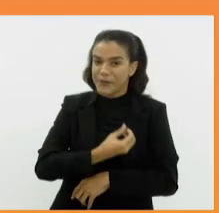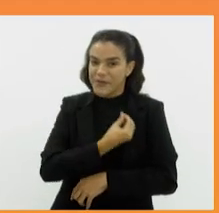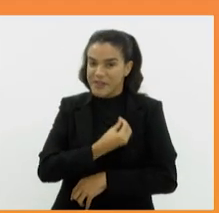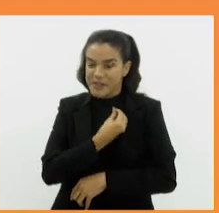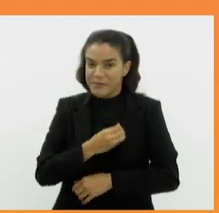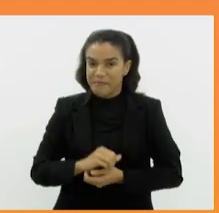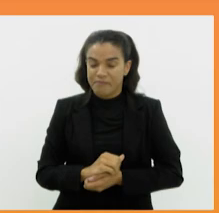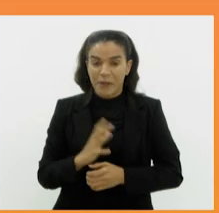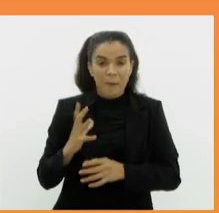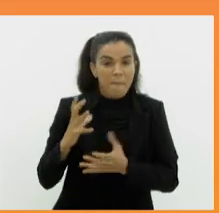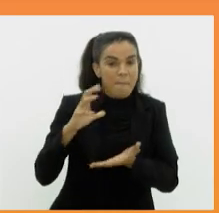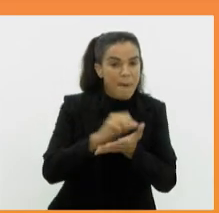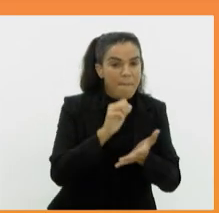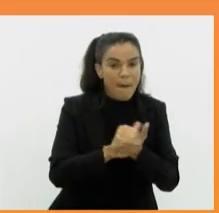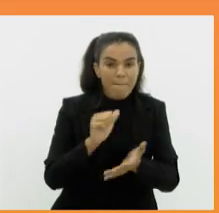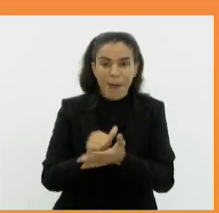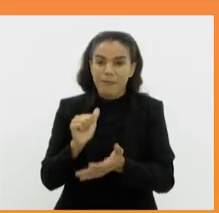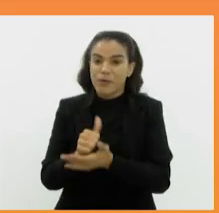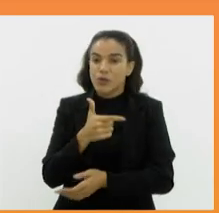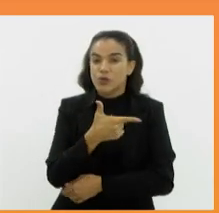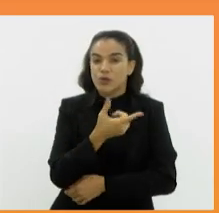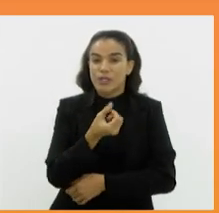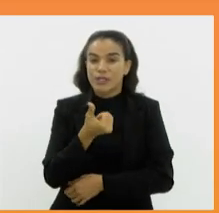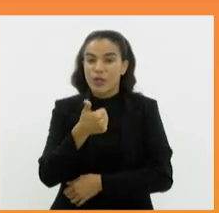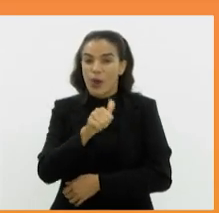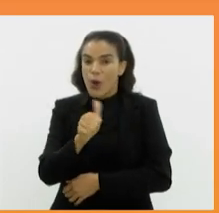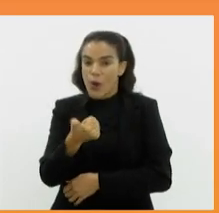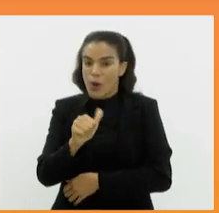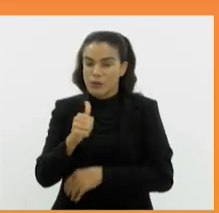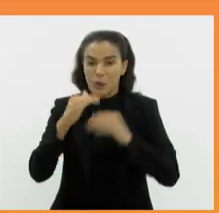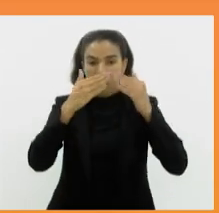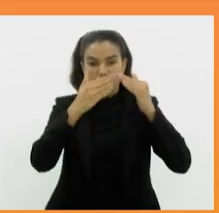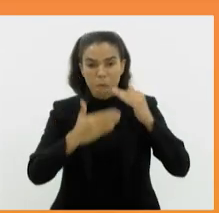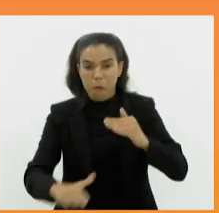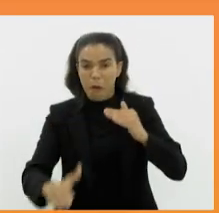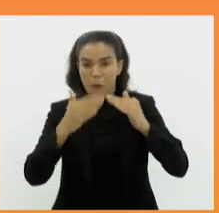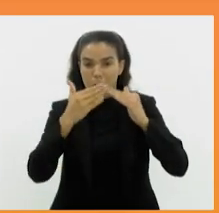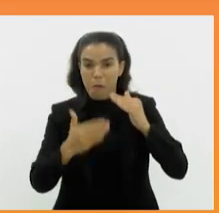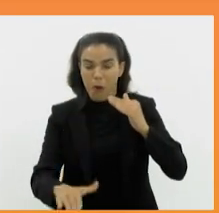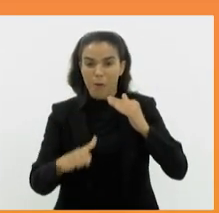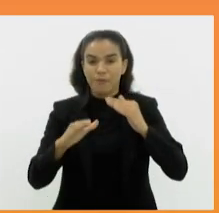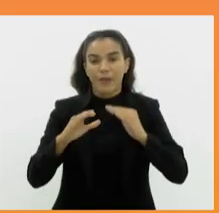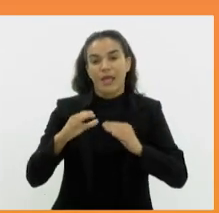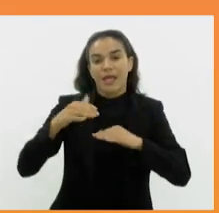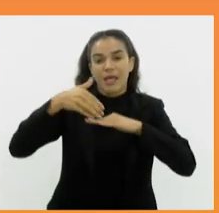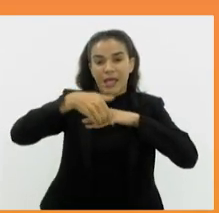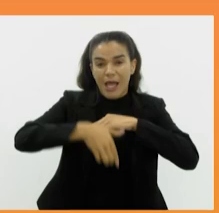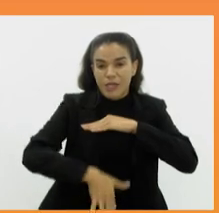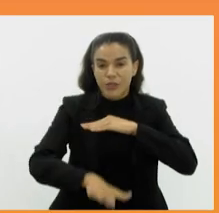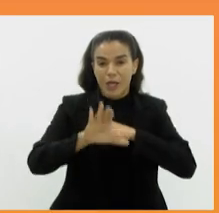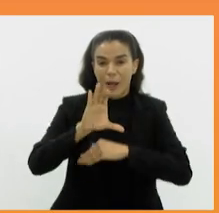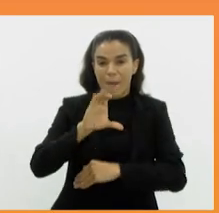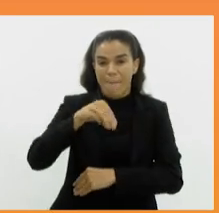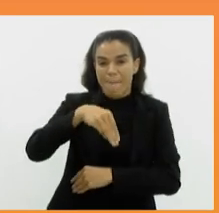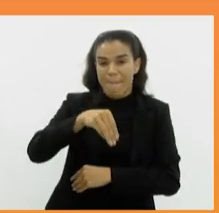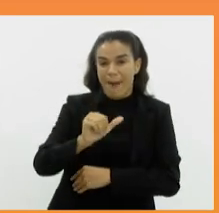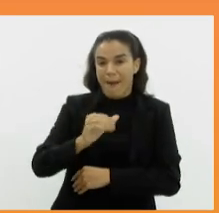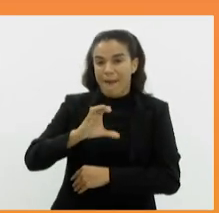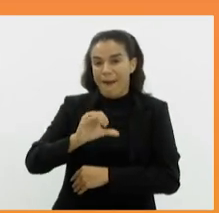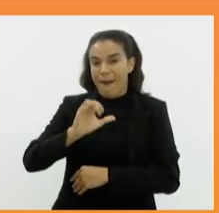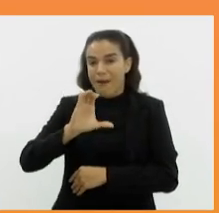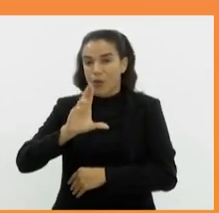registrados 111 inundações e 32 deslizamentos. Em Cachoeiras de Macacu, os rios subiram muito e